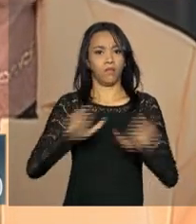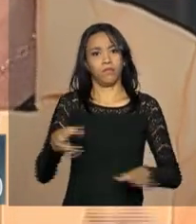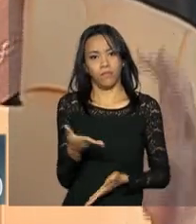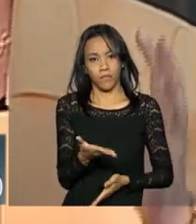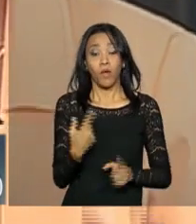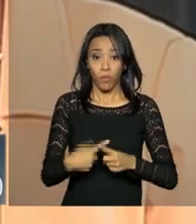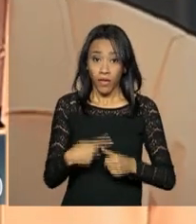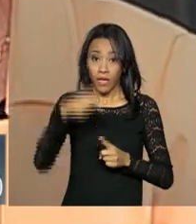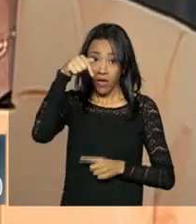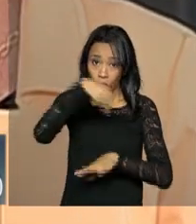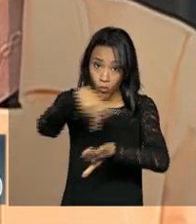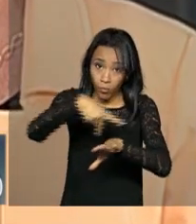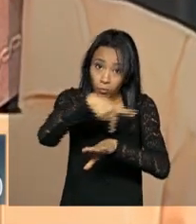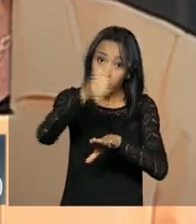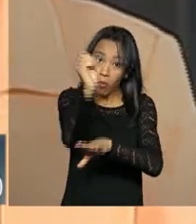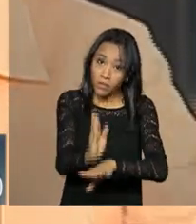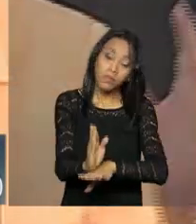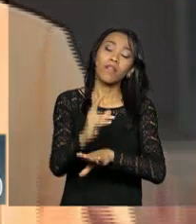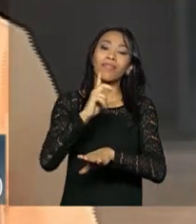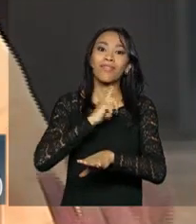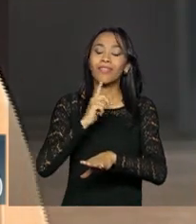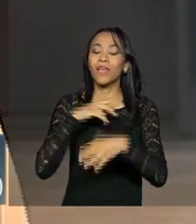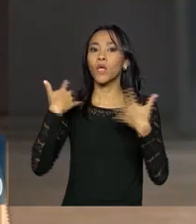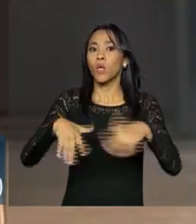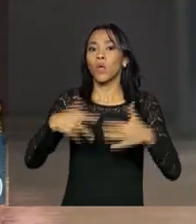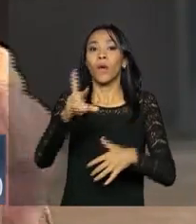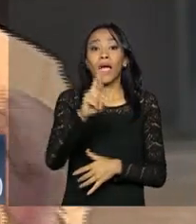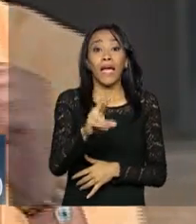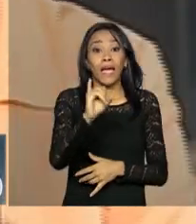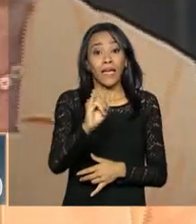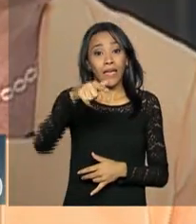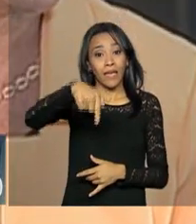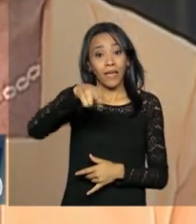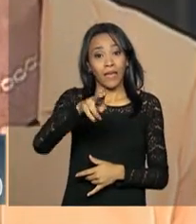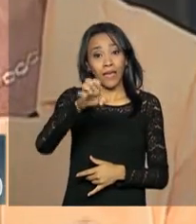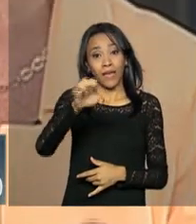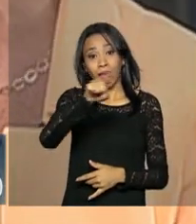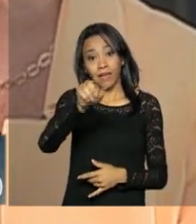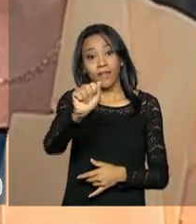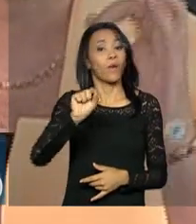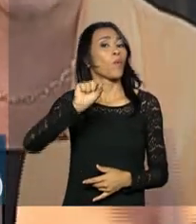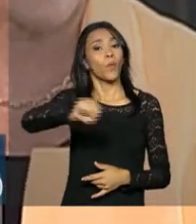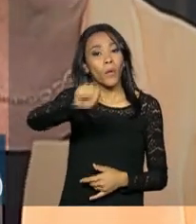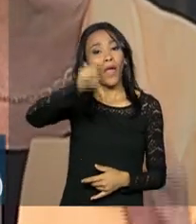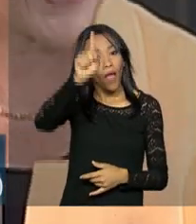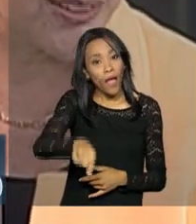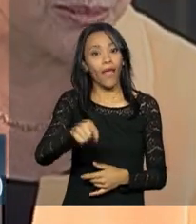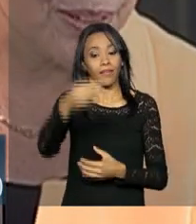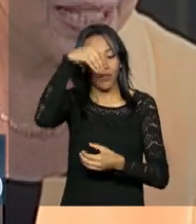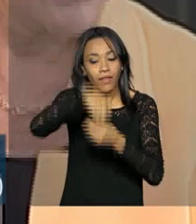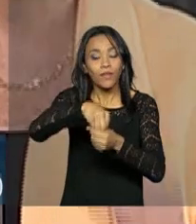por quê? Porque esse país, ele tem uma riqueza imensa. Como é que chama essa riqueza imensa? Chama-se mercado